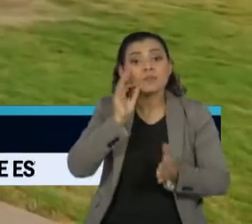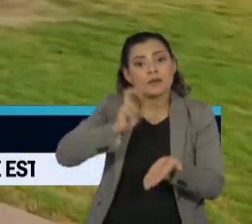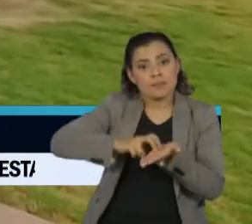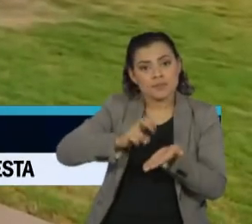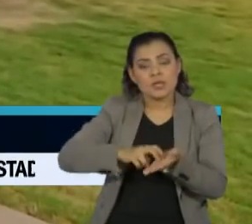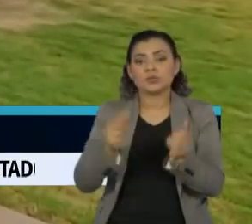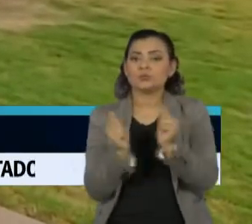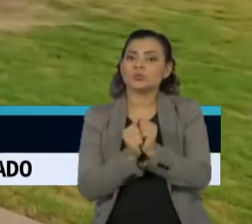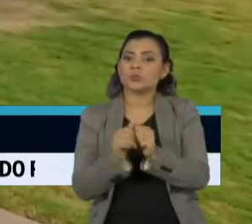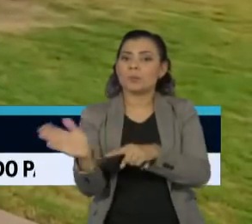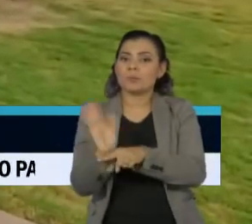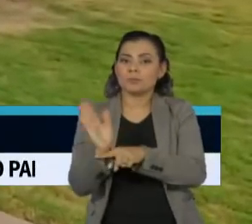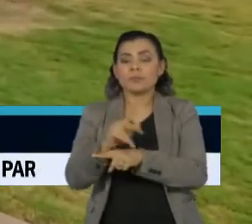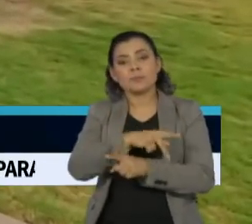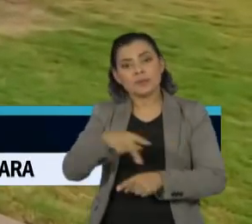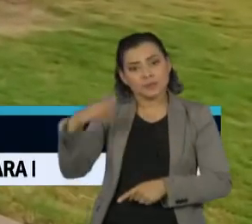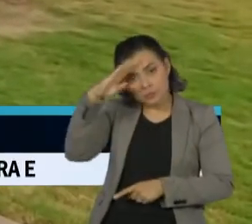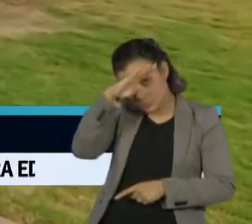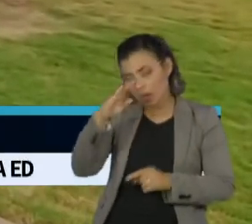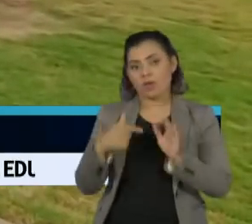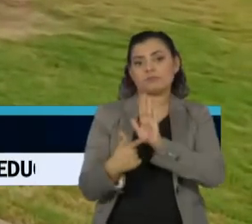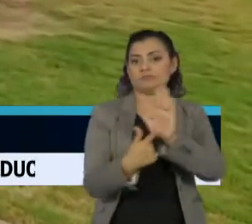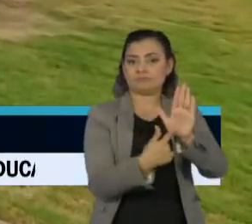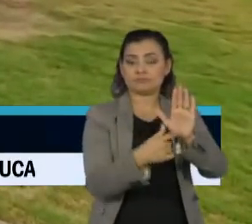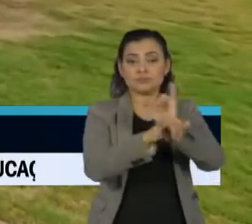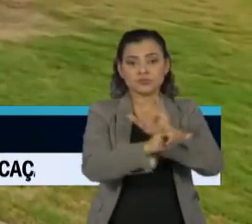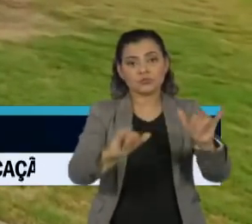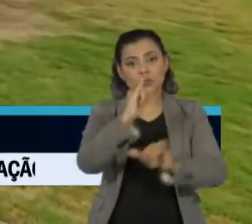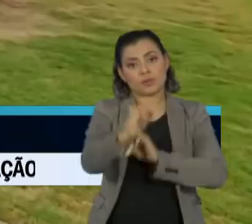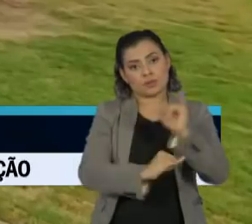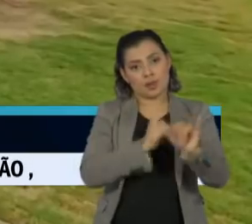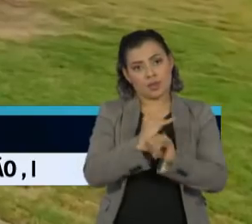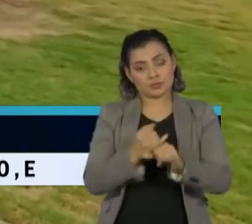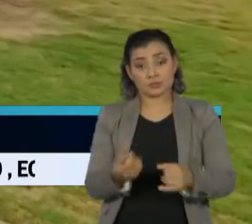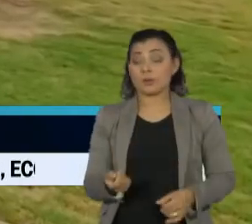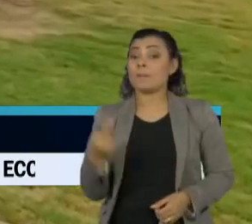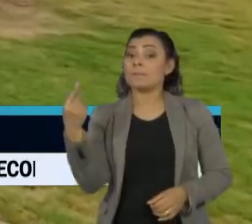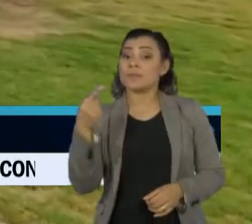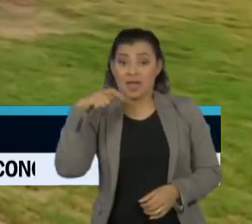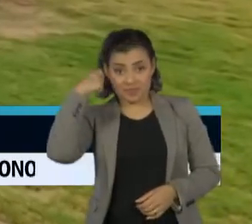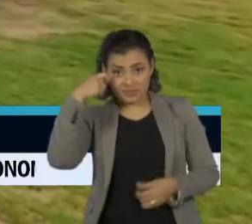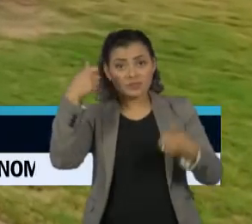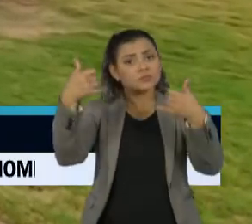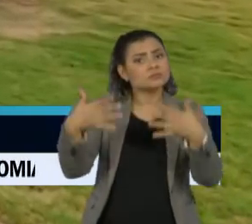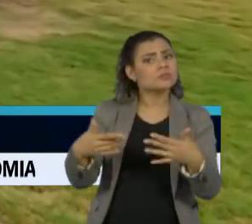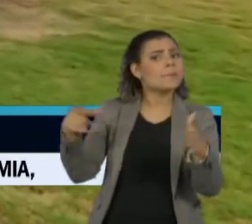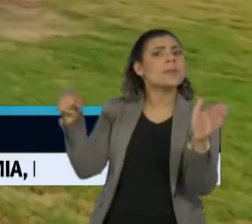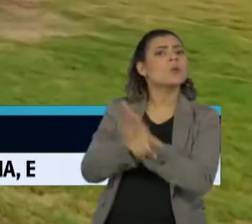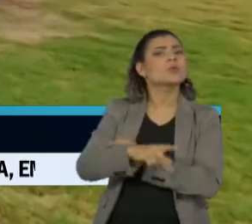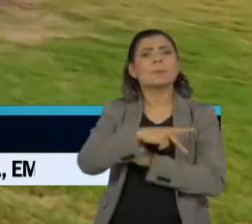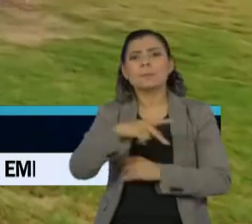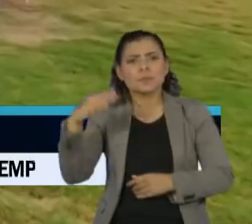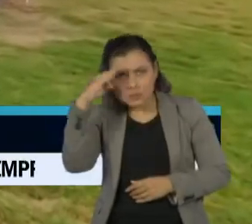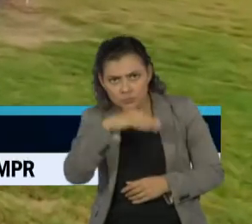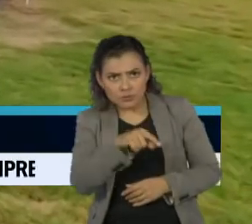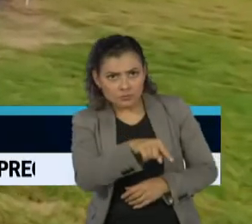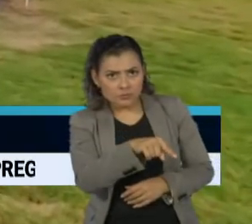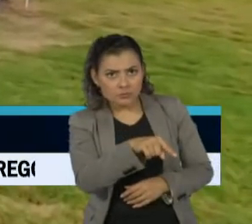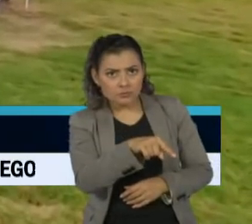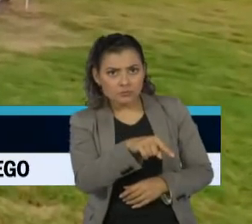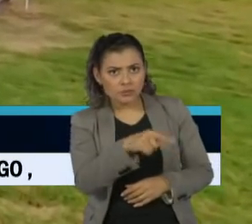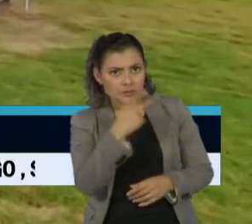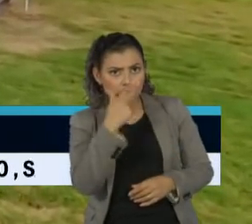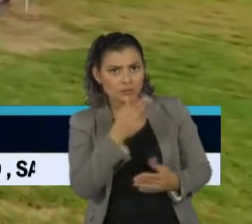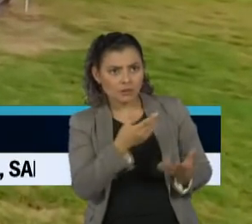Ela e o presidente gravaram um comunicado e divulgaram na internet. Primeiro, a atriz faz uma pergunta a Bolsonaro. Está me fritando,